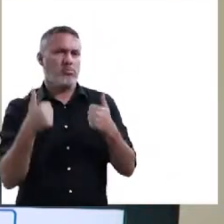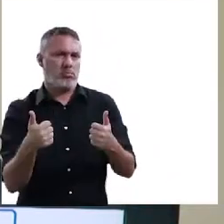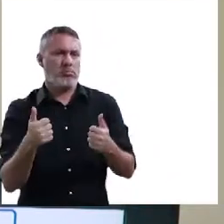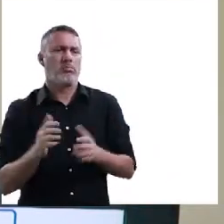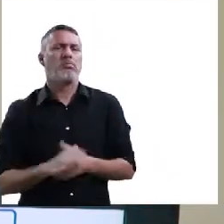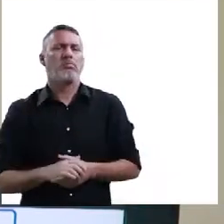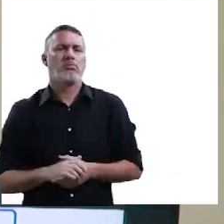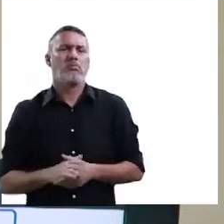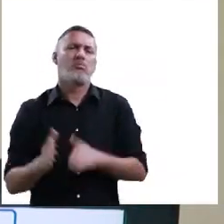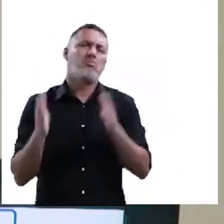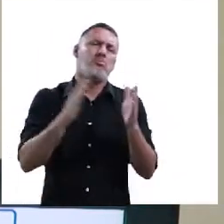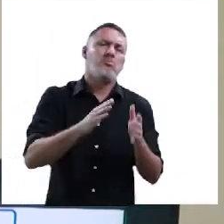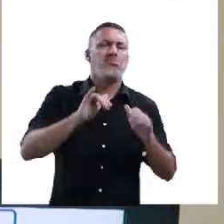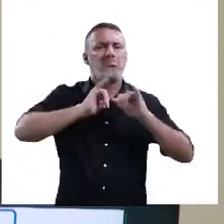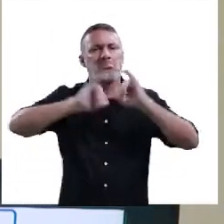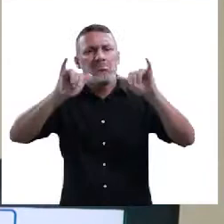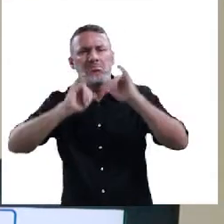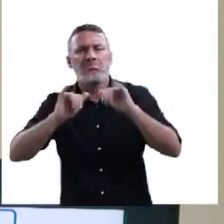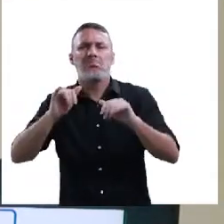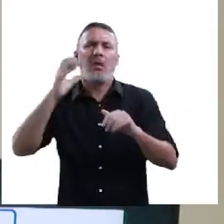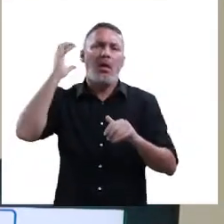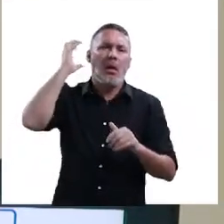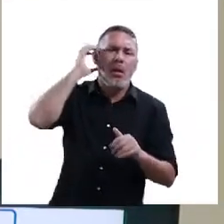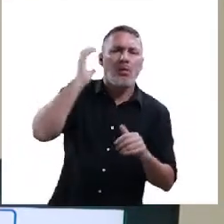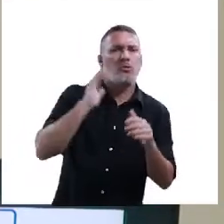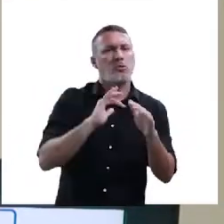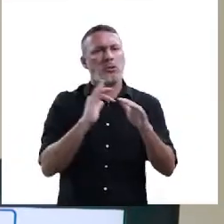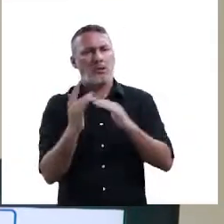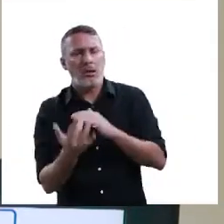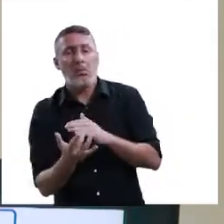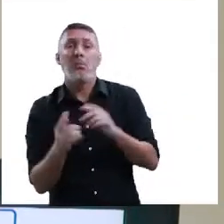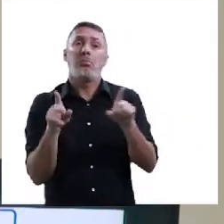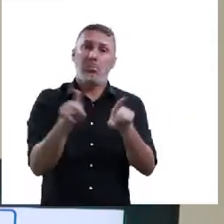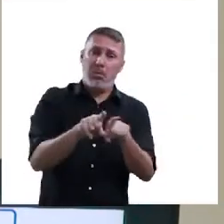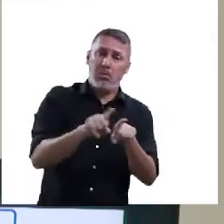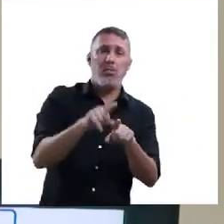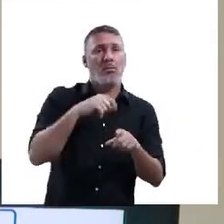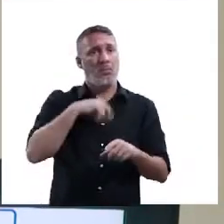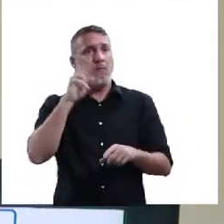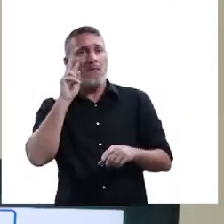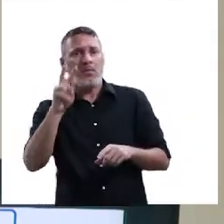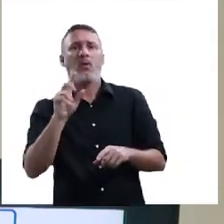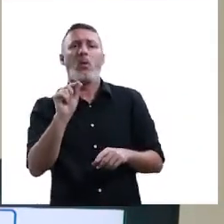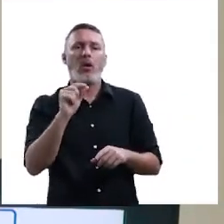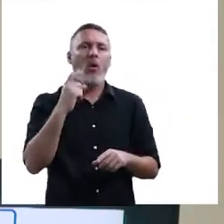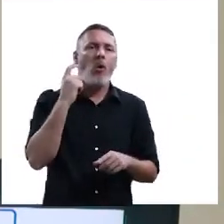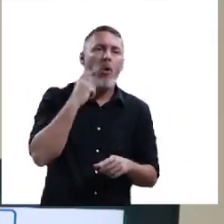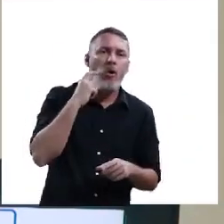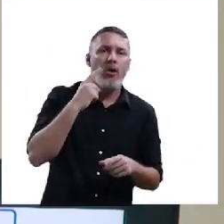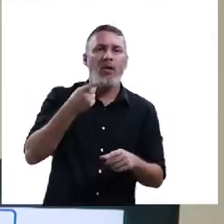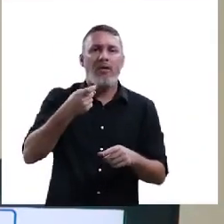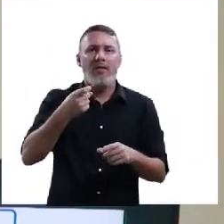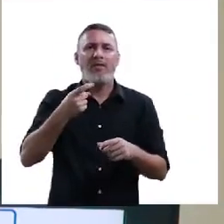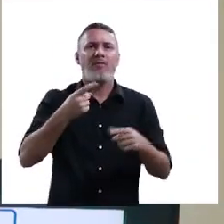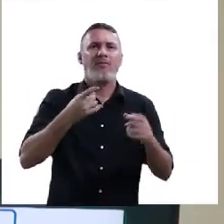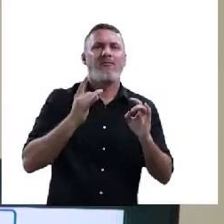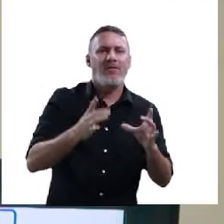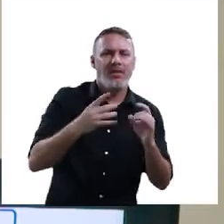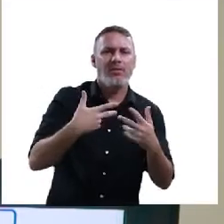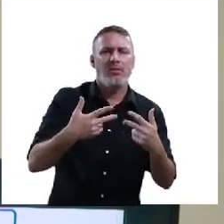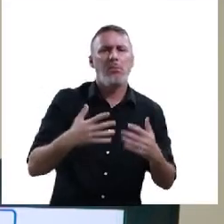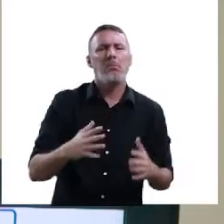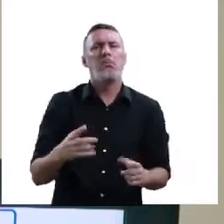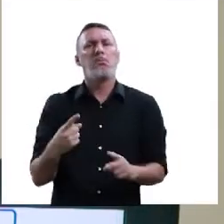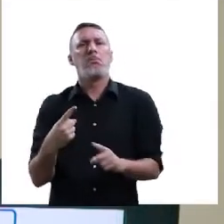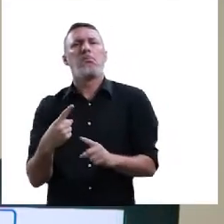Vejo constantemente. Eu vi no noticiário, na rádio, na rede social, sobre também o aspecto do